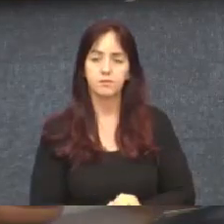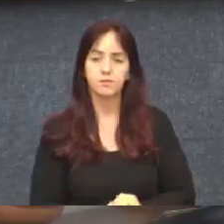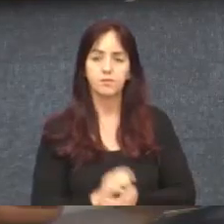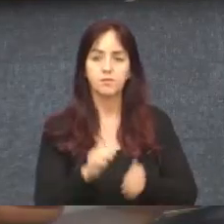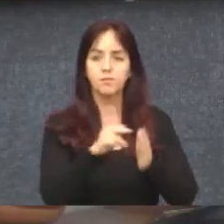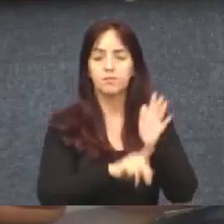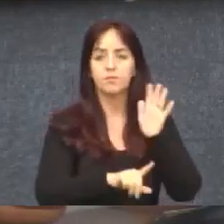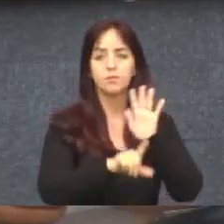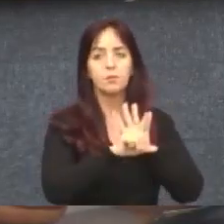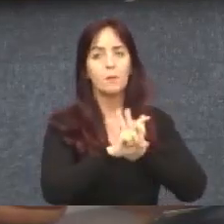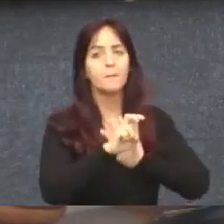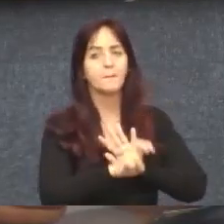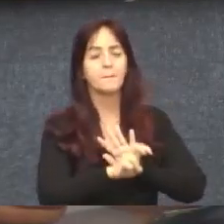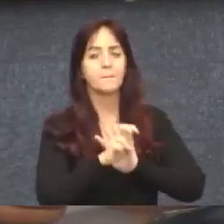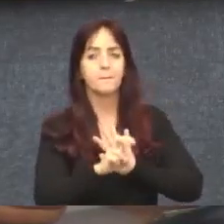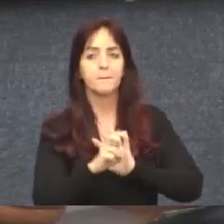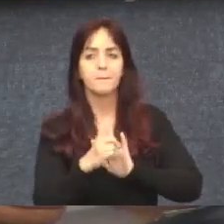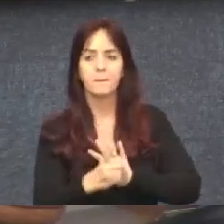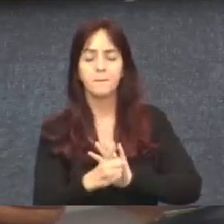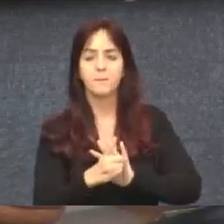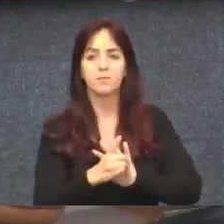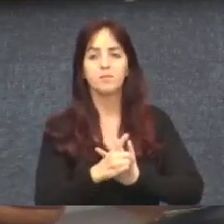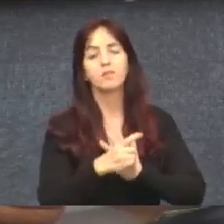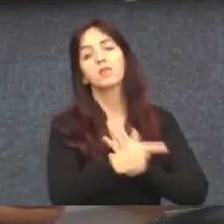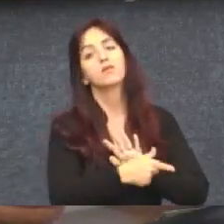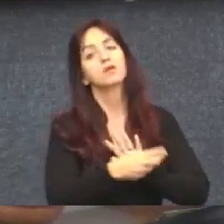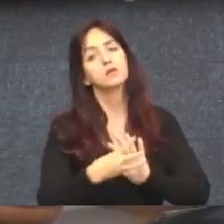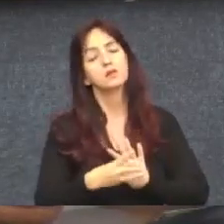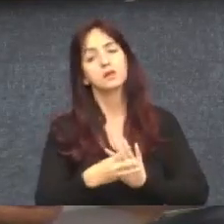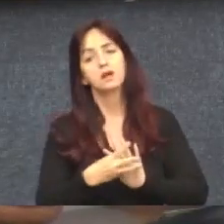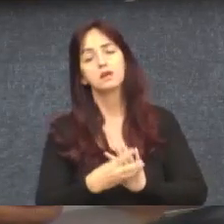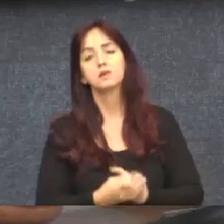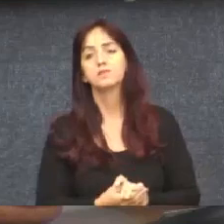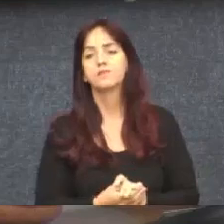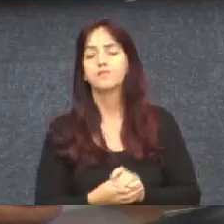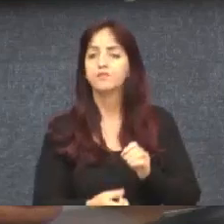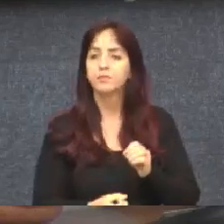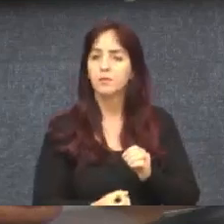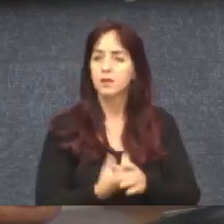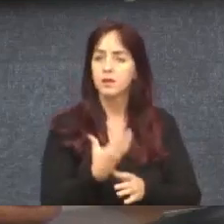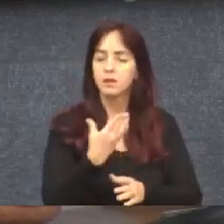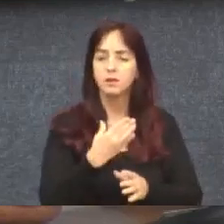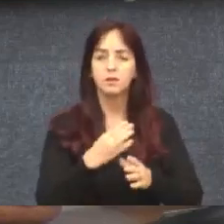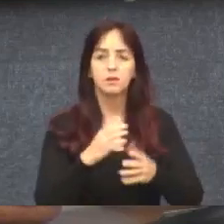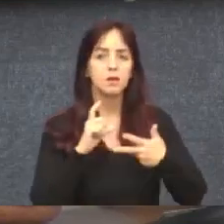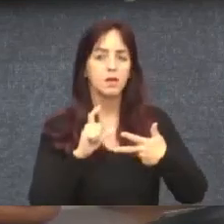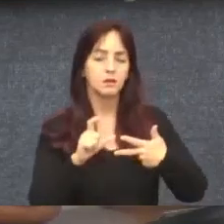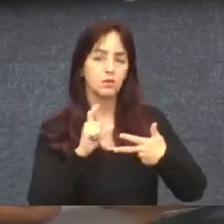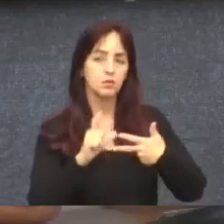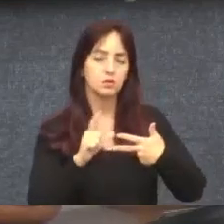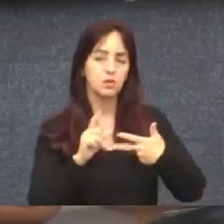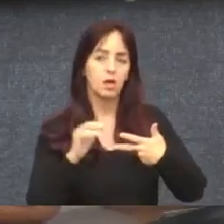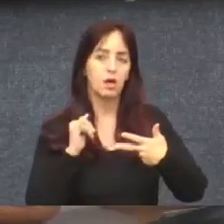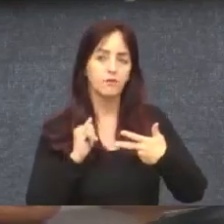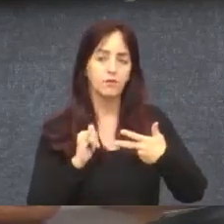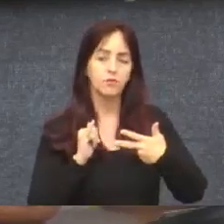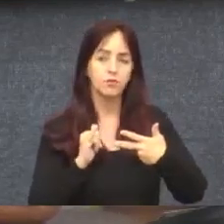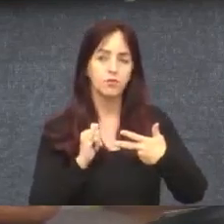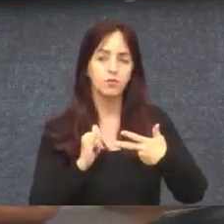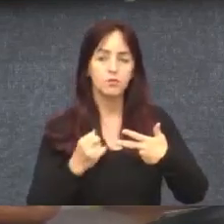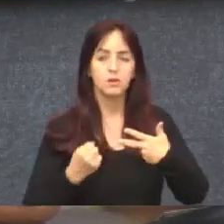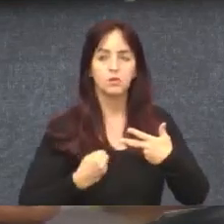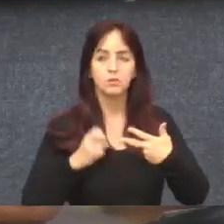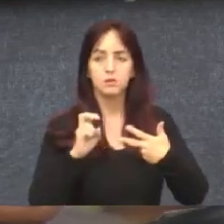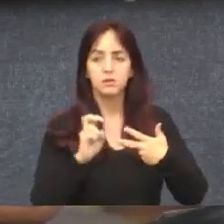Projeto de lei 551, barra 2023, primeiro turno. Autoria Executivo, mensagem número 5, do